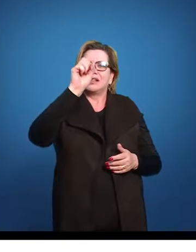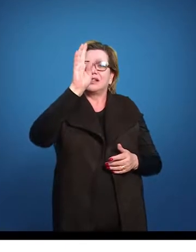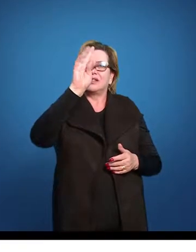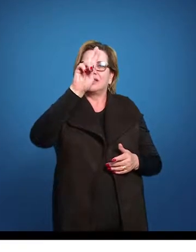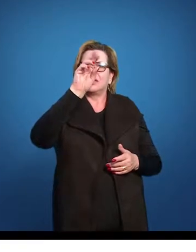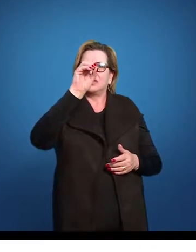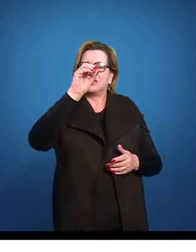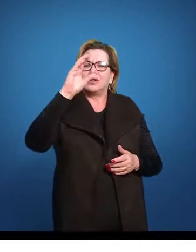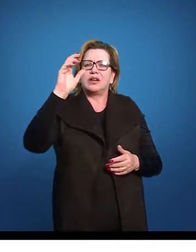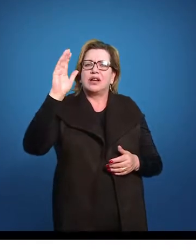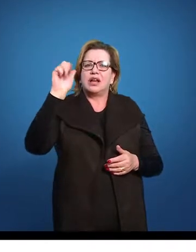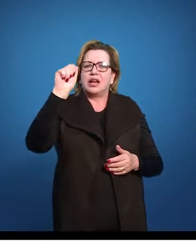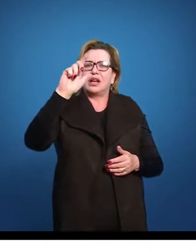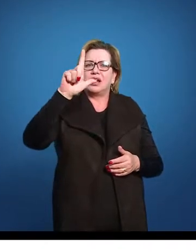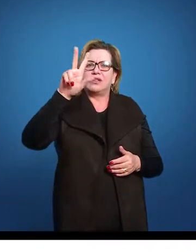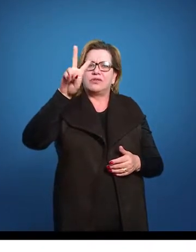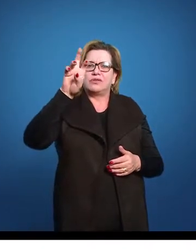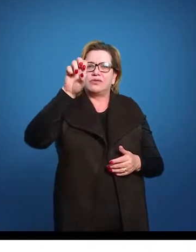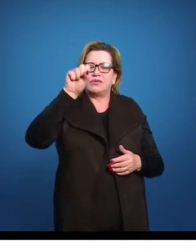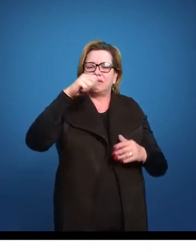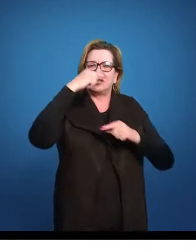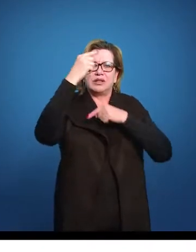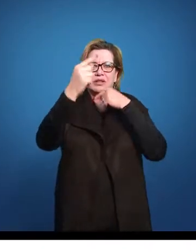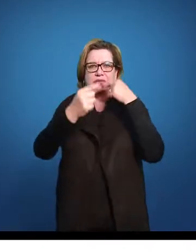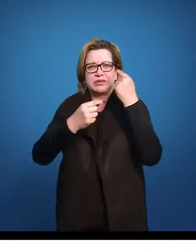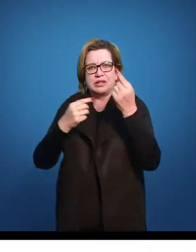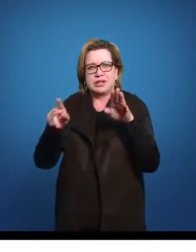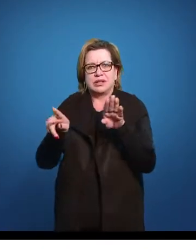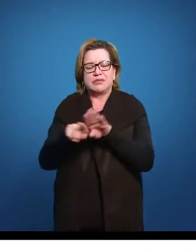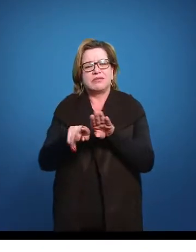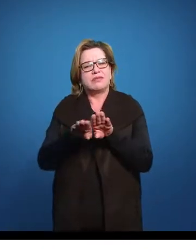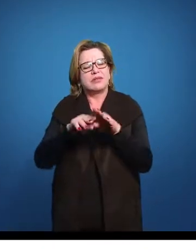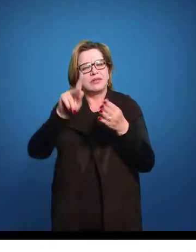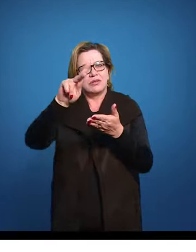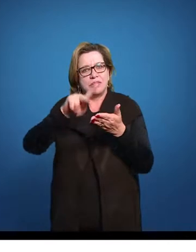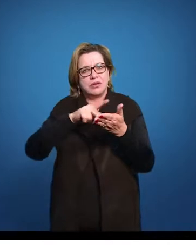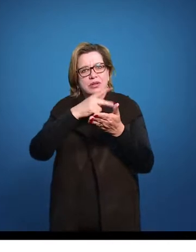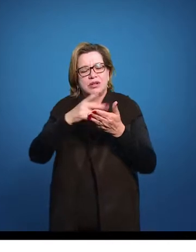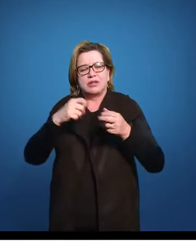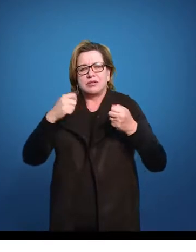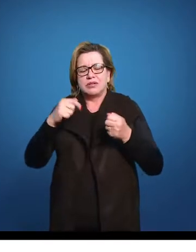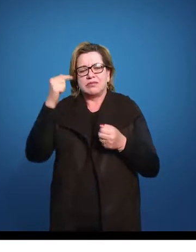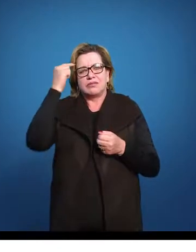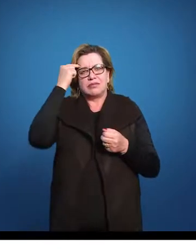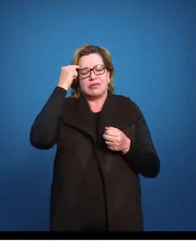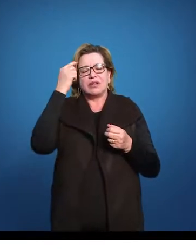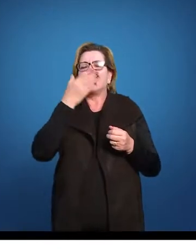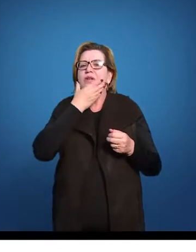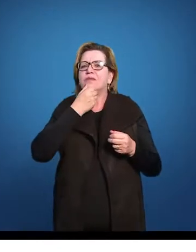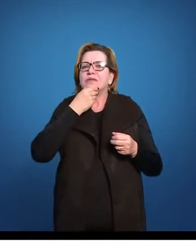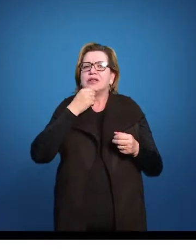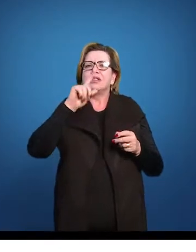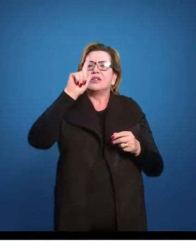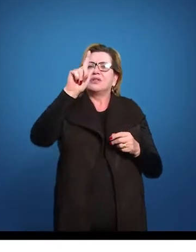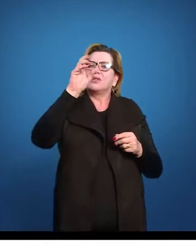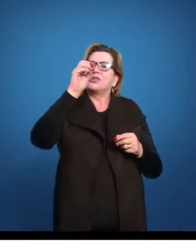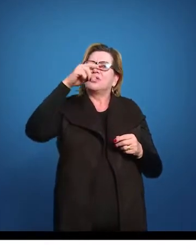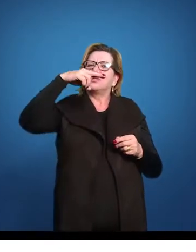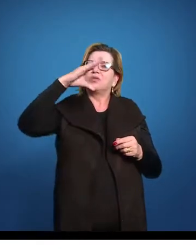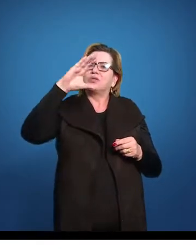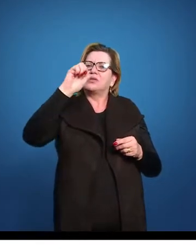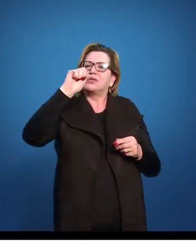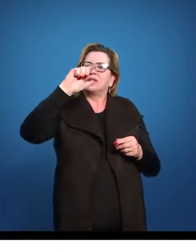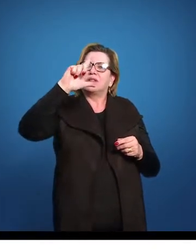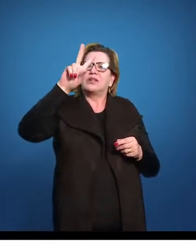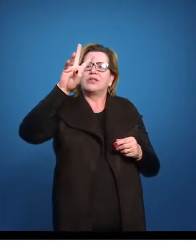Então, gente pensar a literatura brasileira, especificamente na poesia, a gente precisa pensar em Gonçalves Dias, nesse projeto literário que ele faz, e